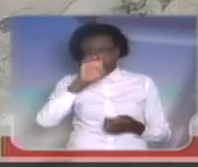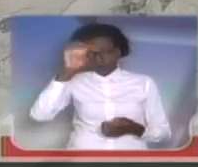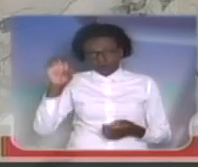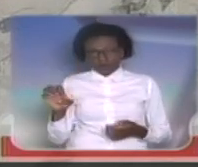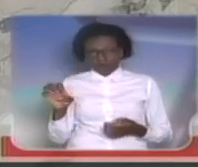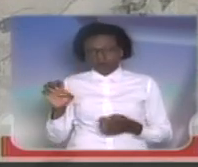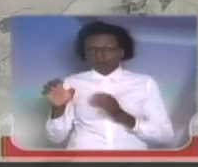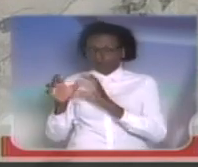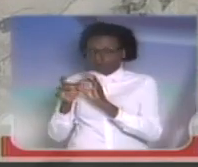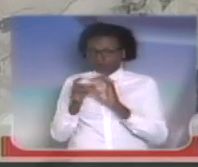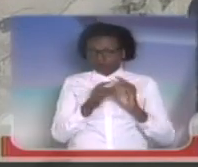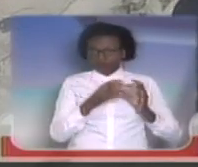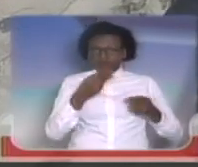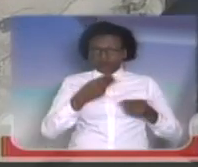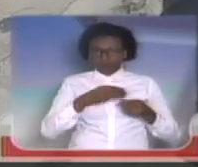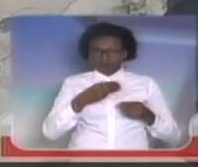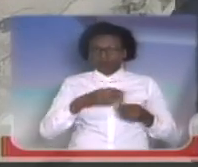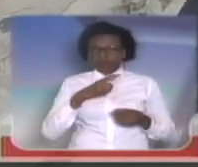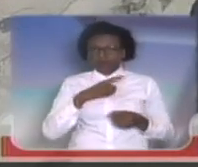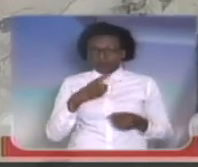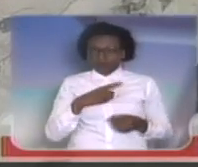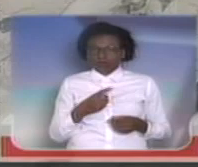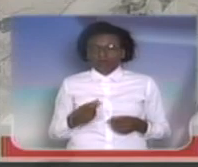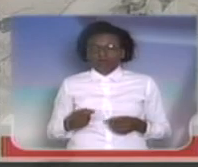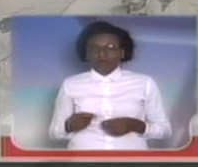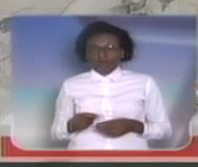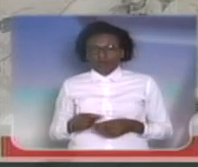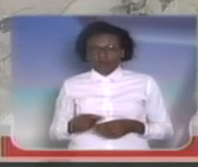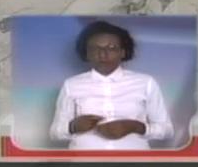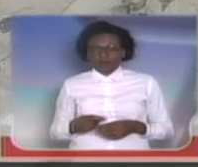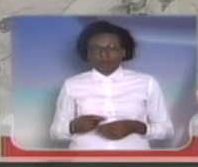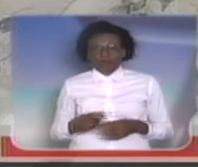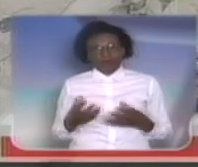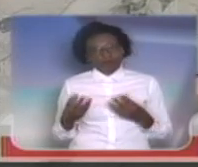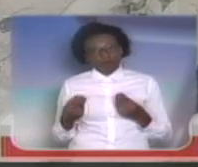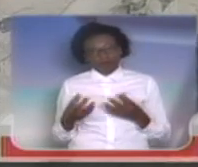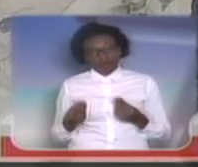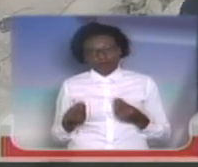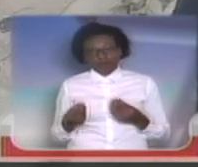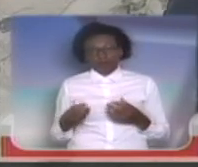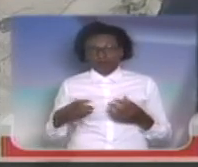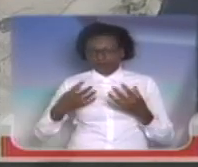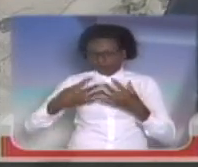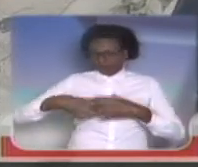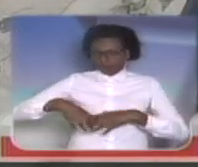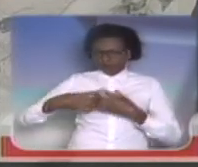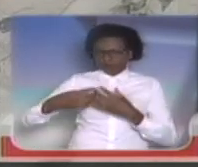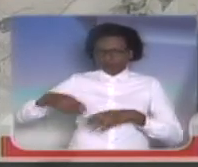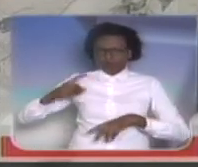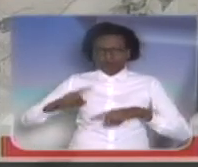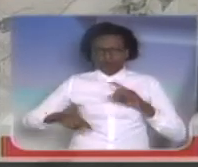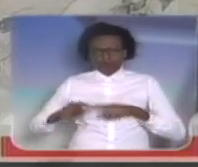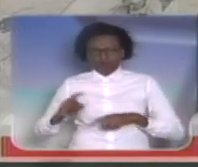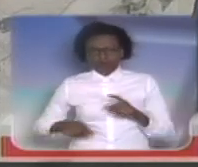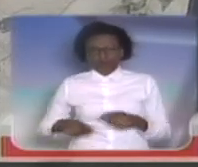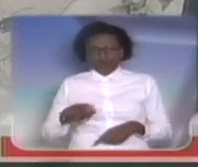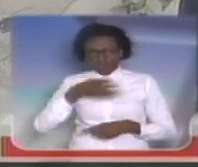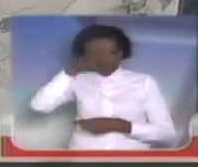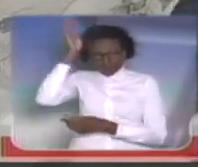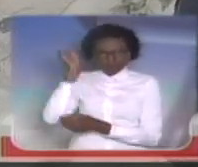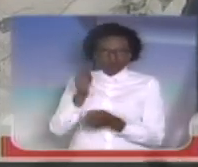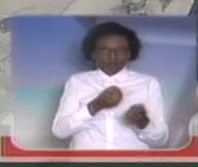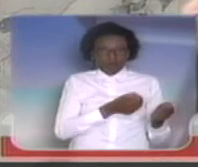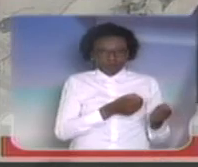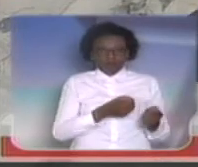convênio com o município, com os municípios. Então, uma grande parte do equipamento, das ações de bombeiro, é custeada